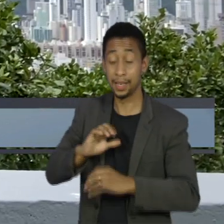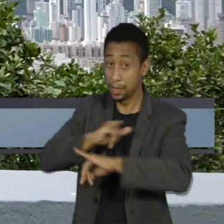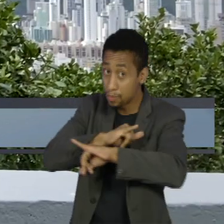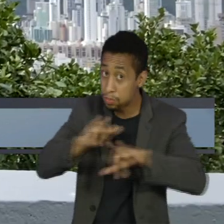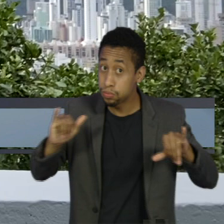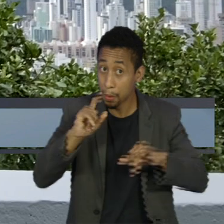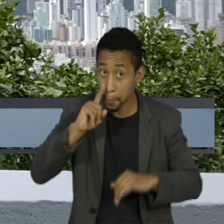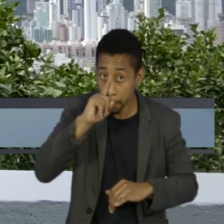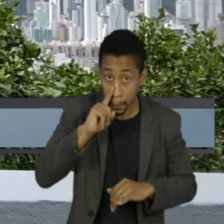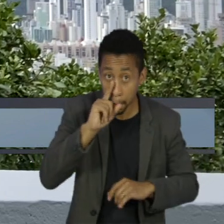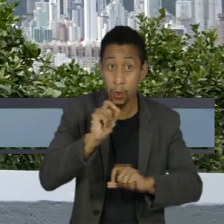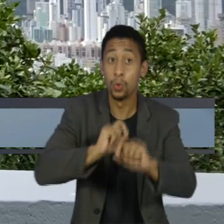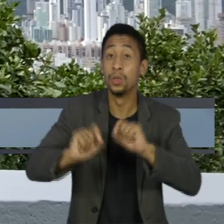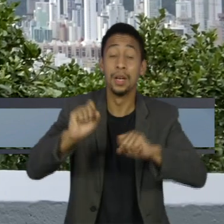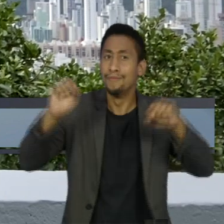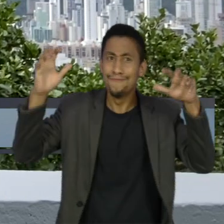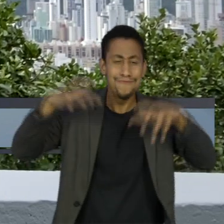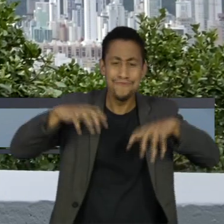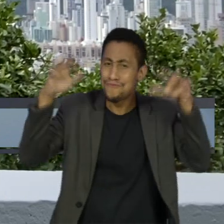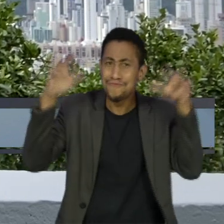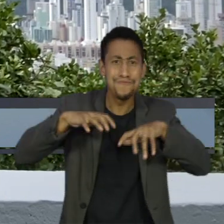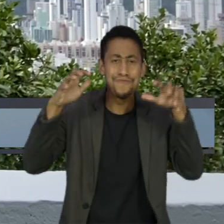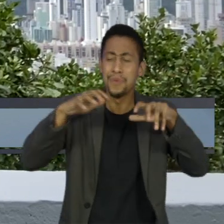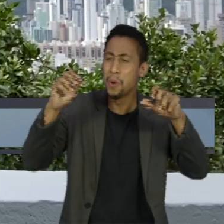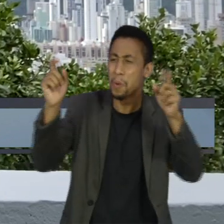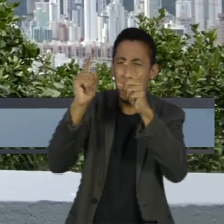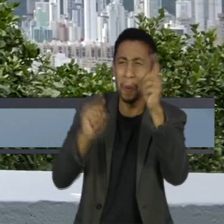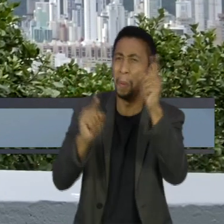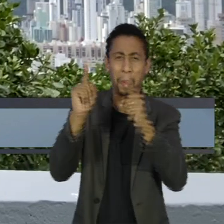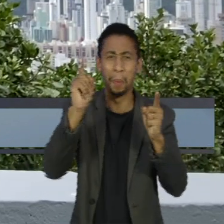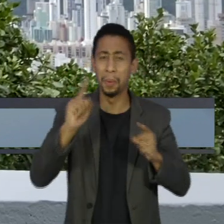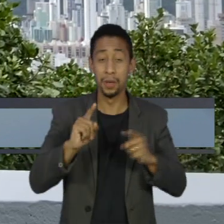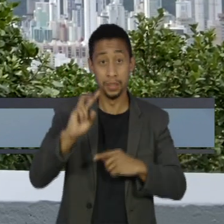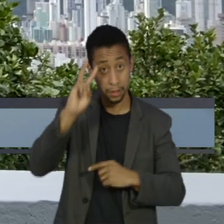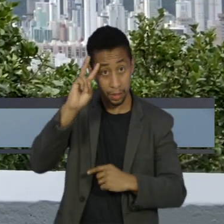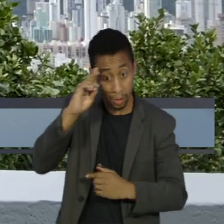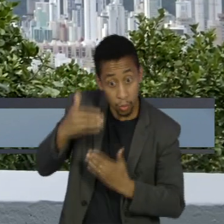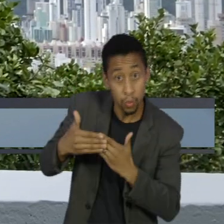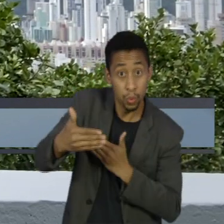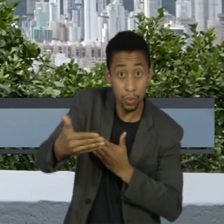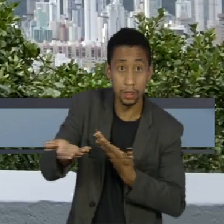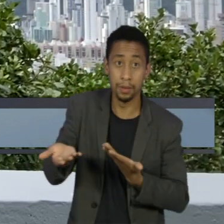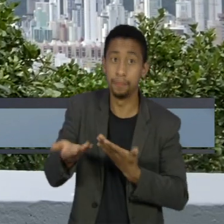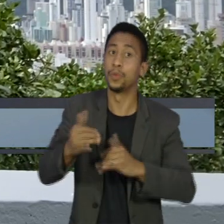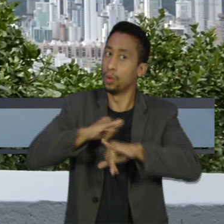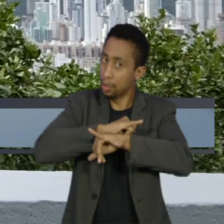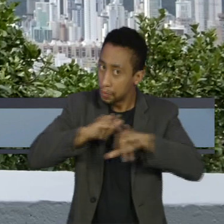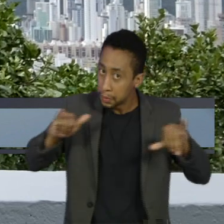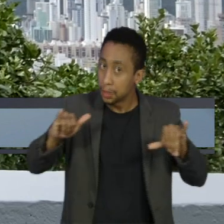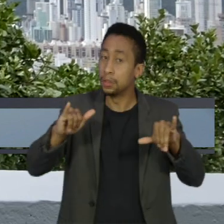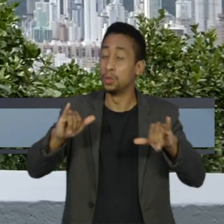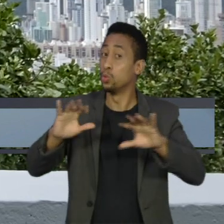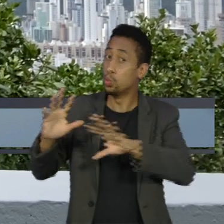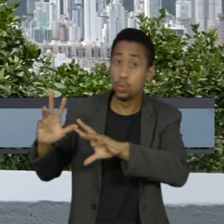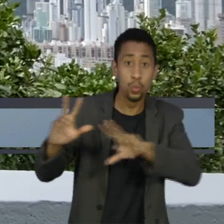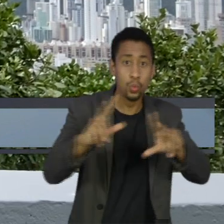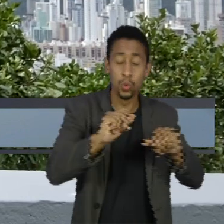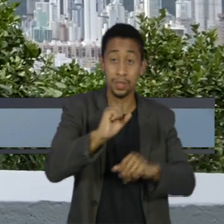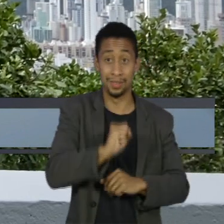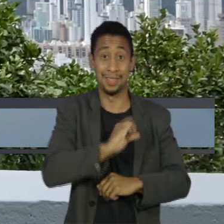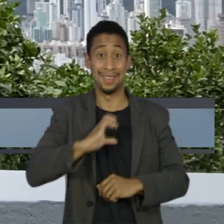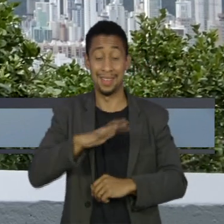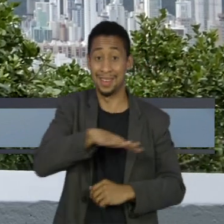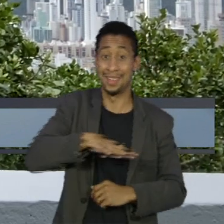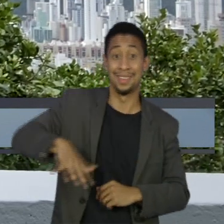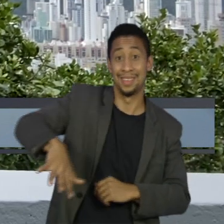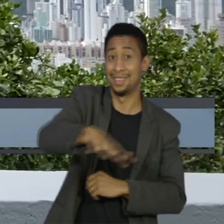alerta para o risco de chuva forte e temporais durante esta segunda-feira. O aviso é válido para todas as regiões do estado